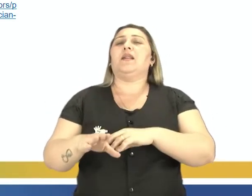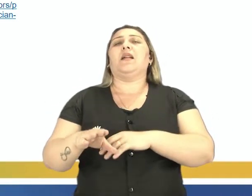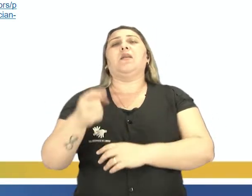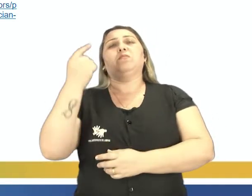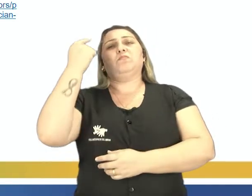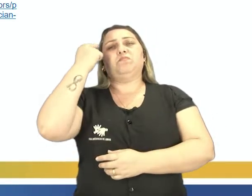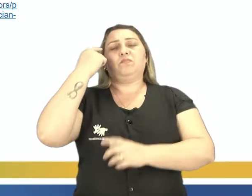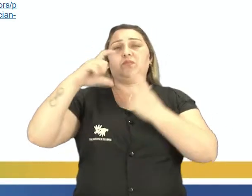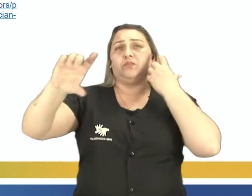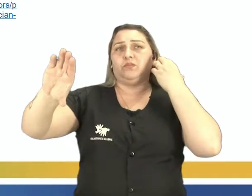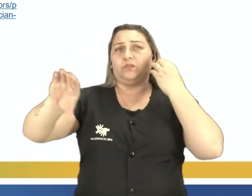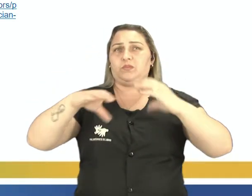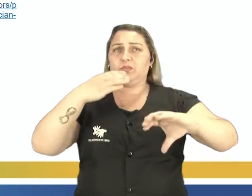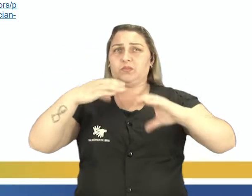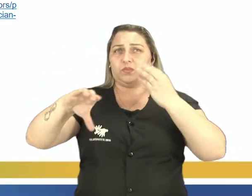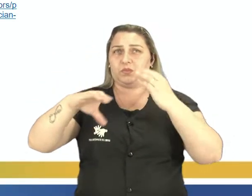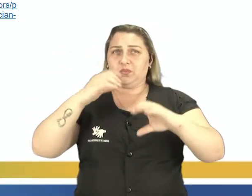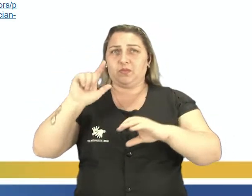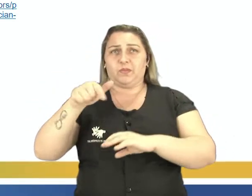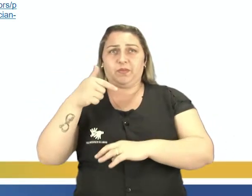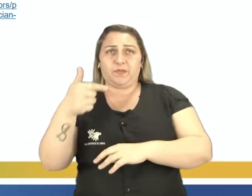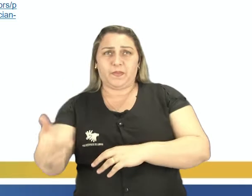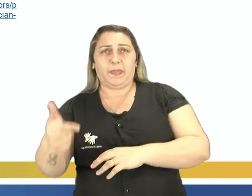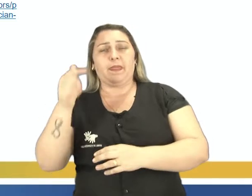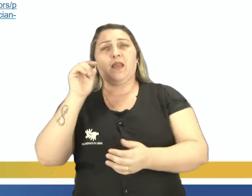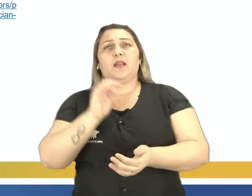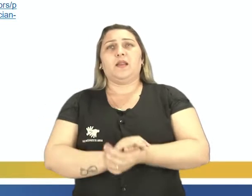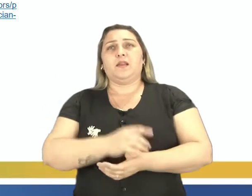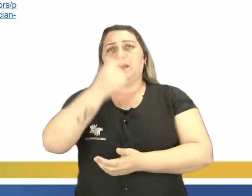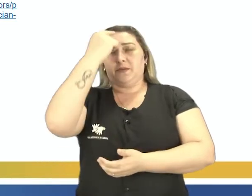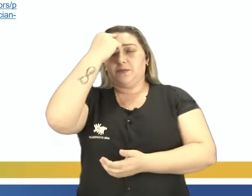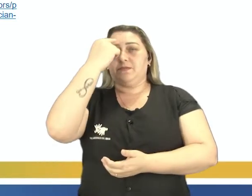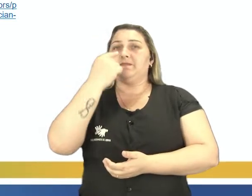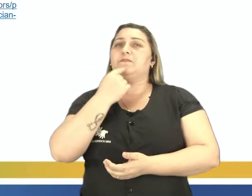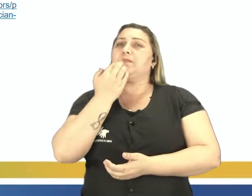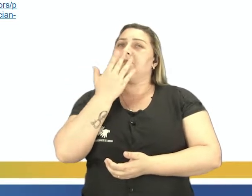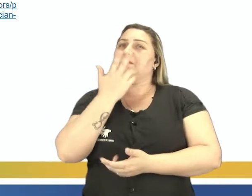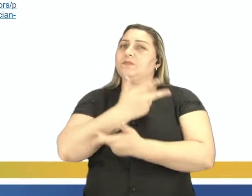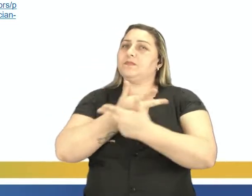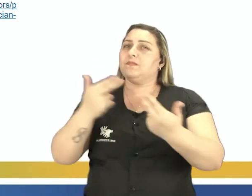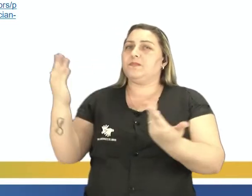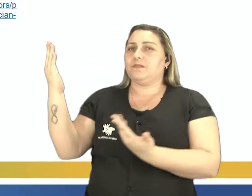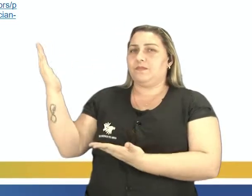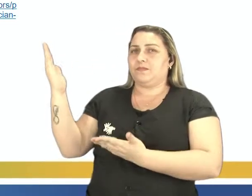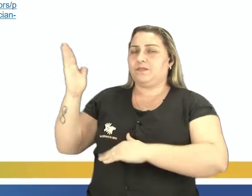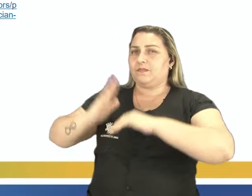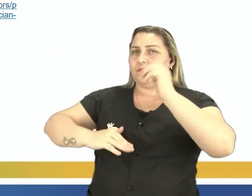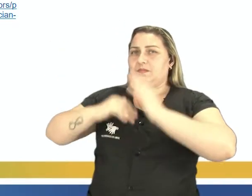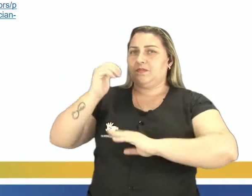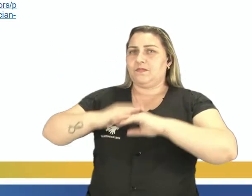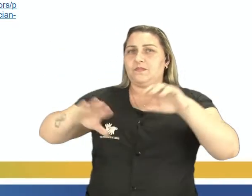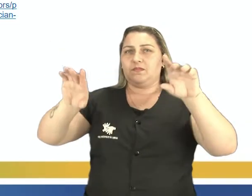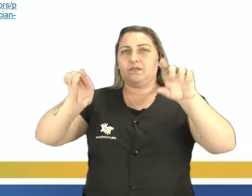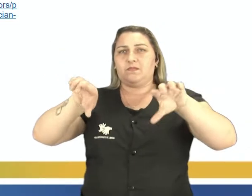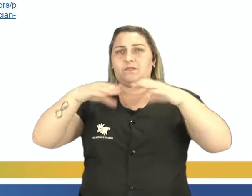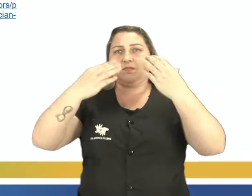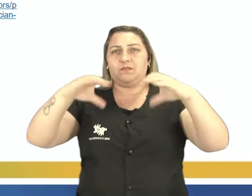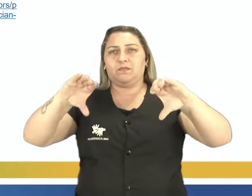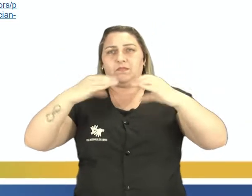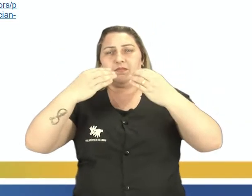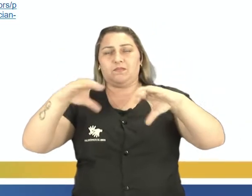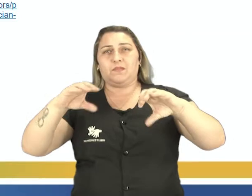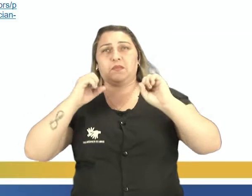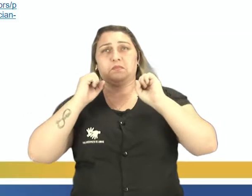musical e outros. Aí nós temos uma imagem bem colorida que ilustra bem essa profissão do músico, afinal de contas um